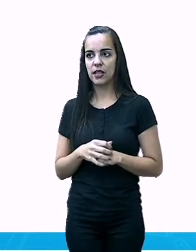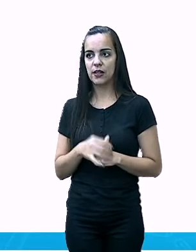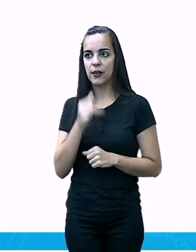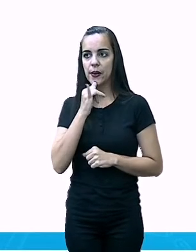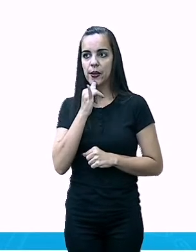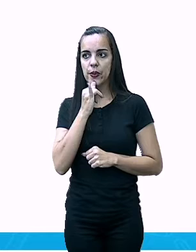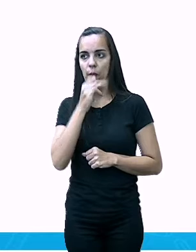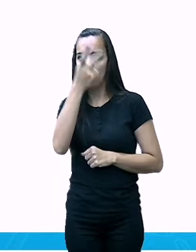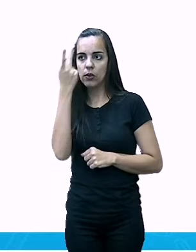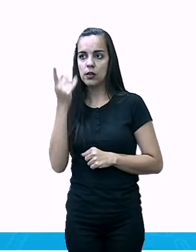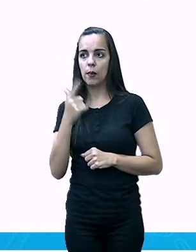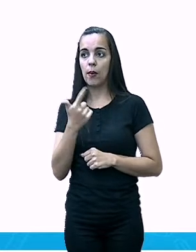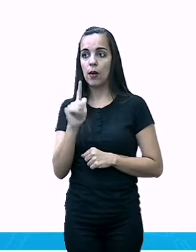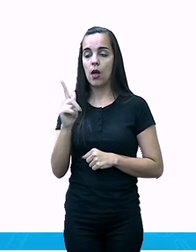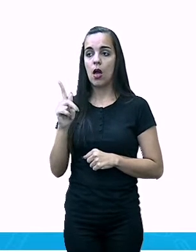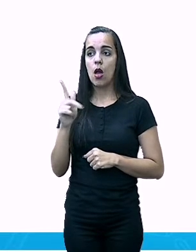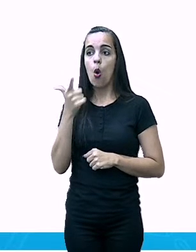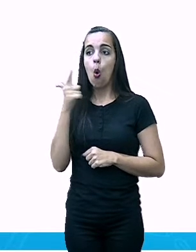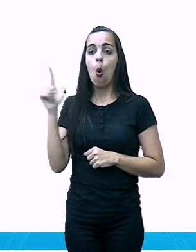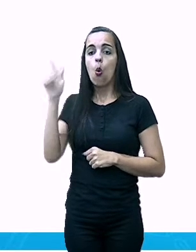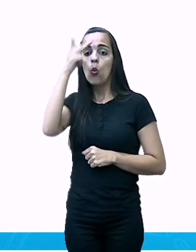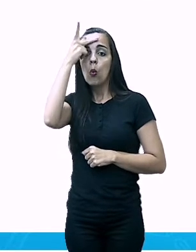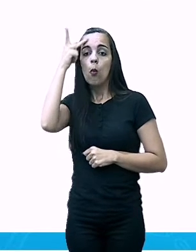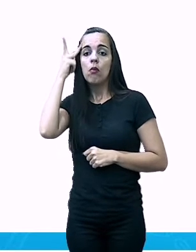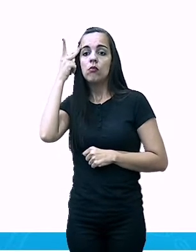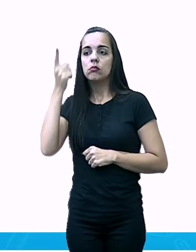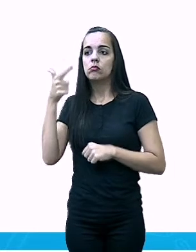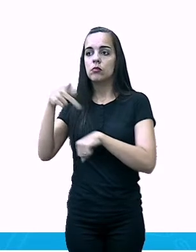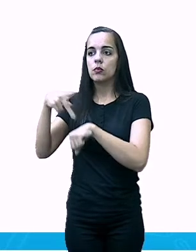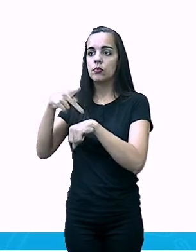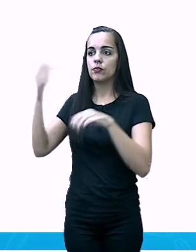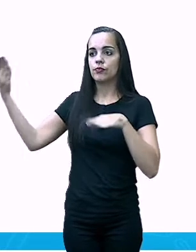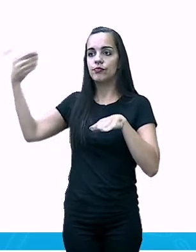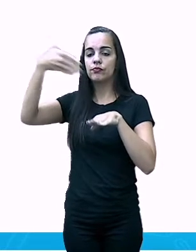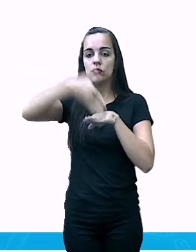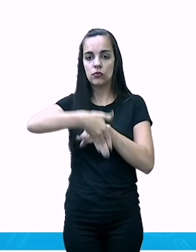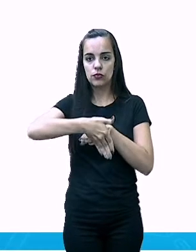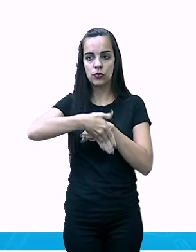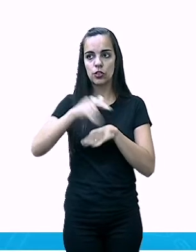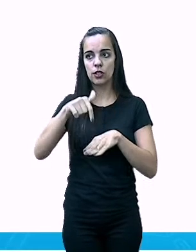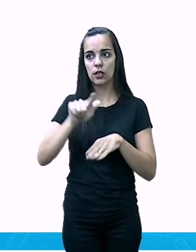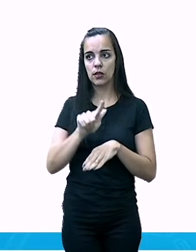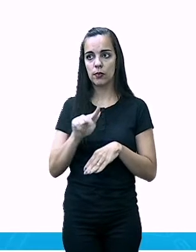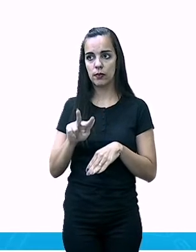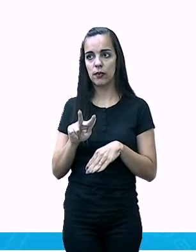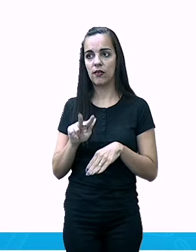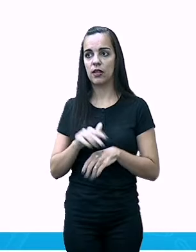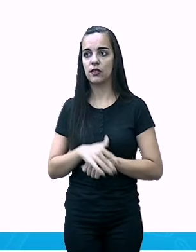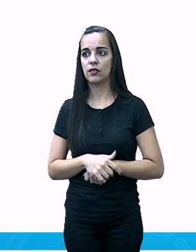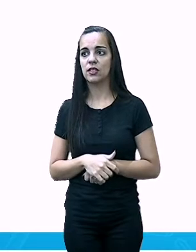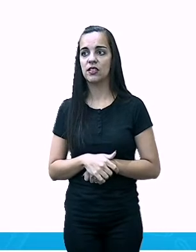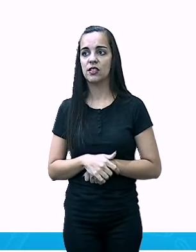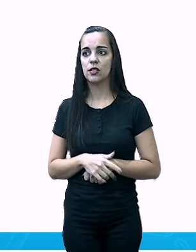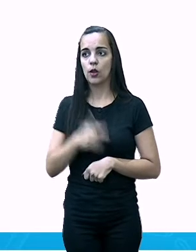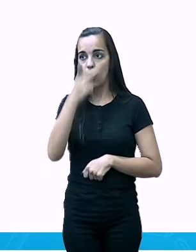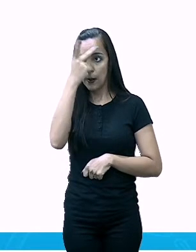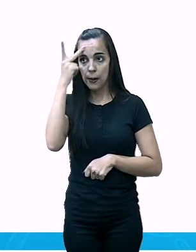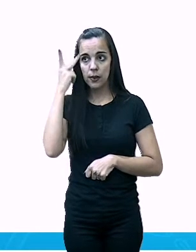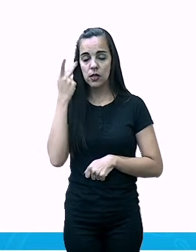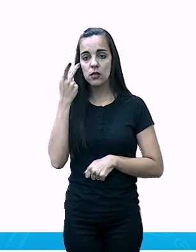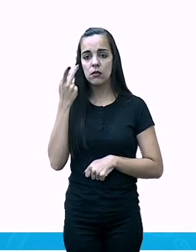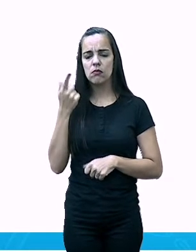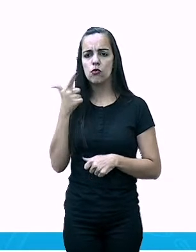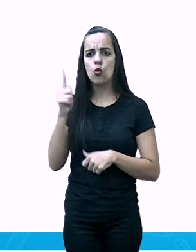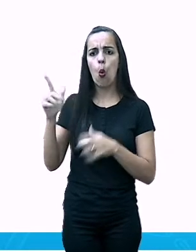Brincadeira. Mas, entrou em Valadares. Vamos colocar um exemplo. 100 pessoas vindas de outros